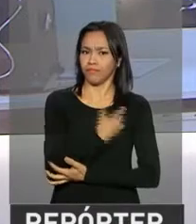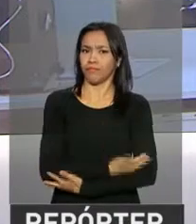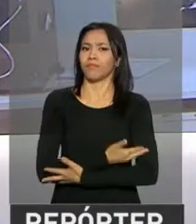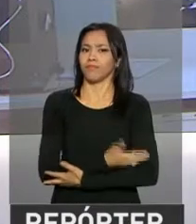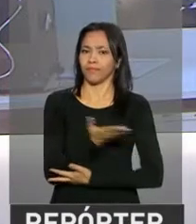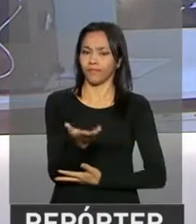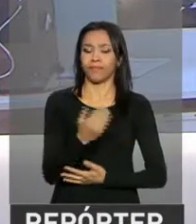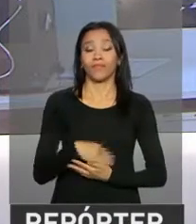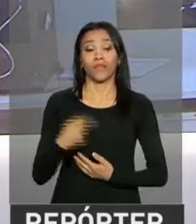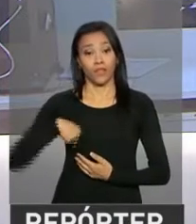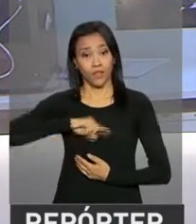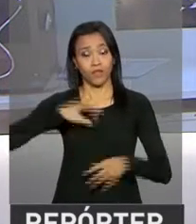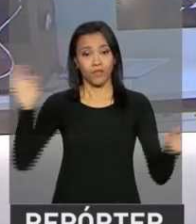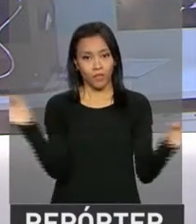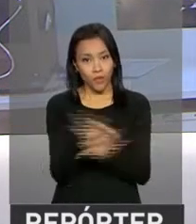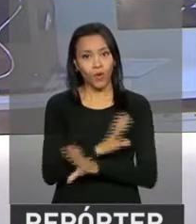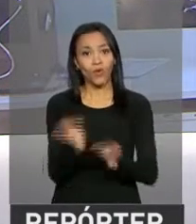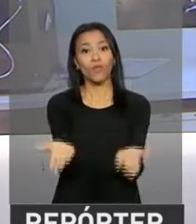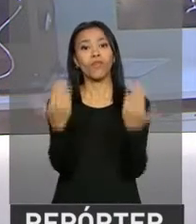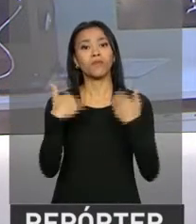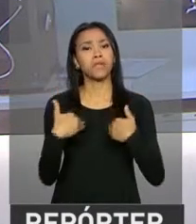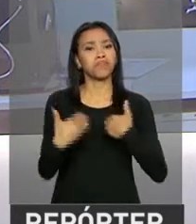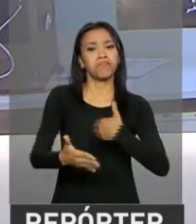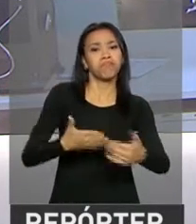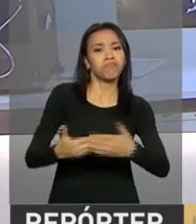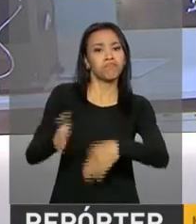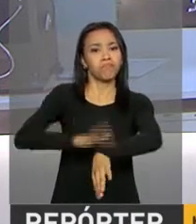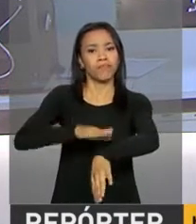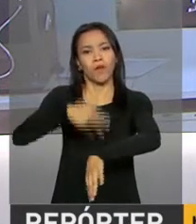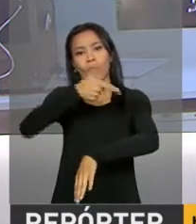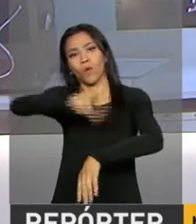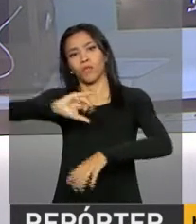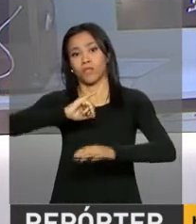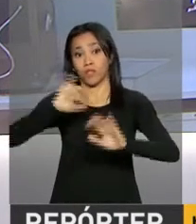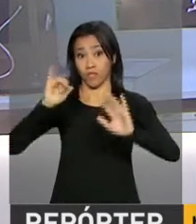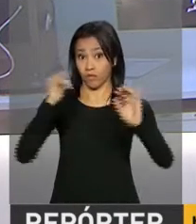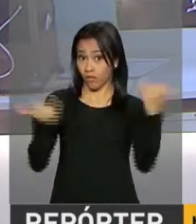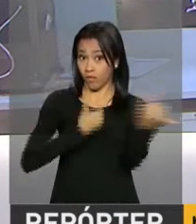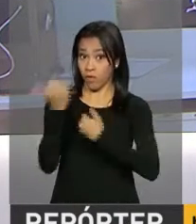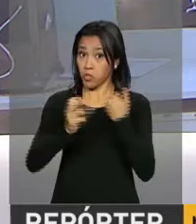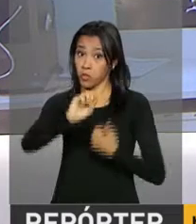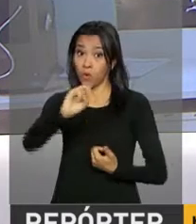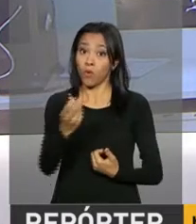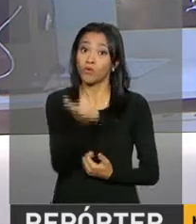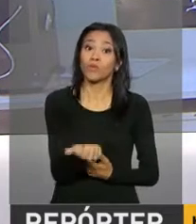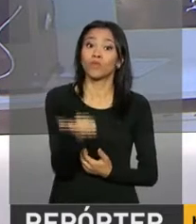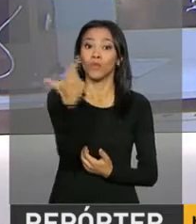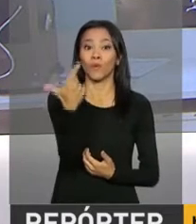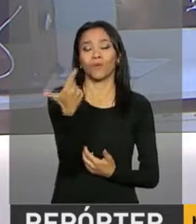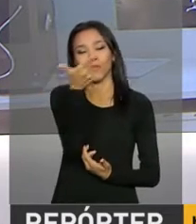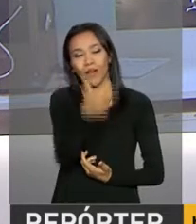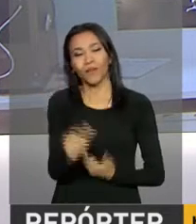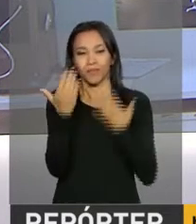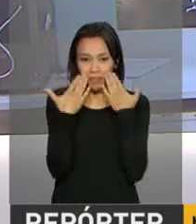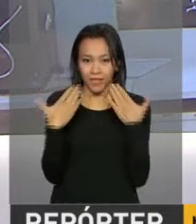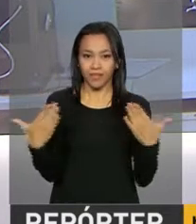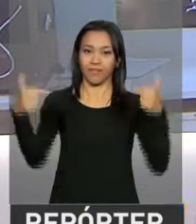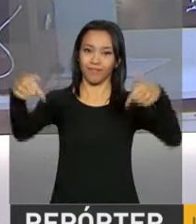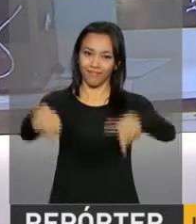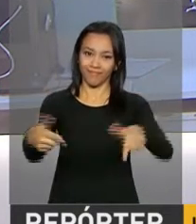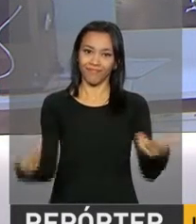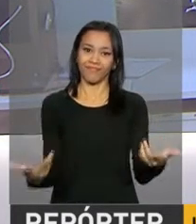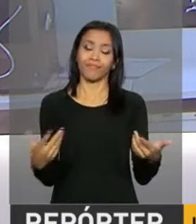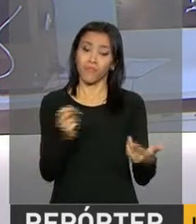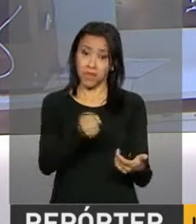E nós ficamos por aqui, podemos voltar a qualquer momento com outras informações, ou ao meio-dia na próxima edição do Repórter NBR.